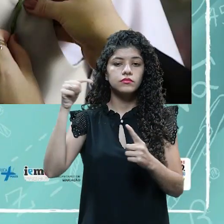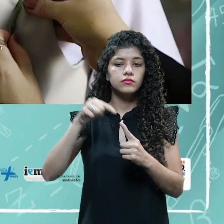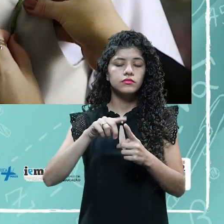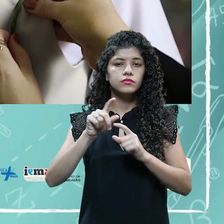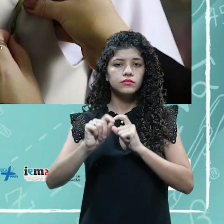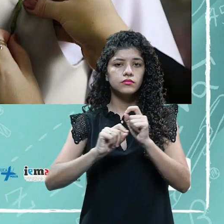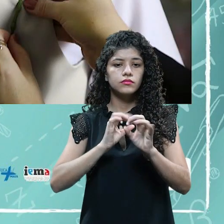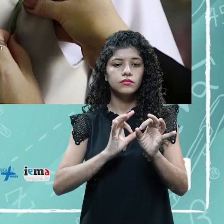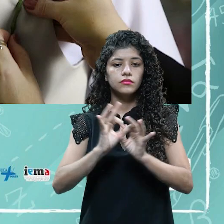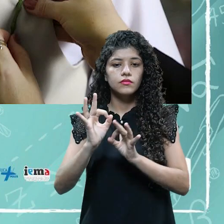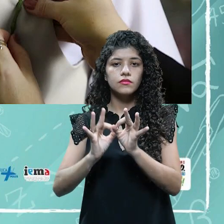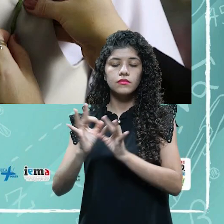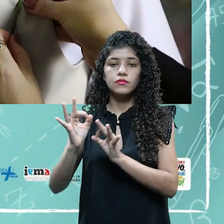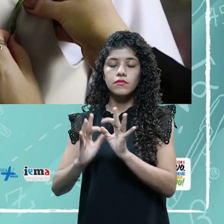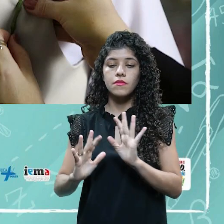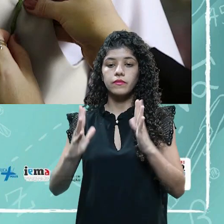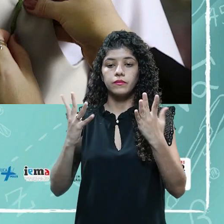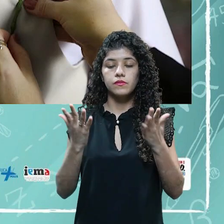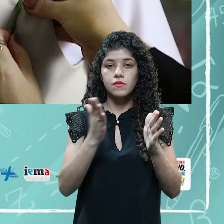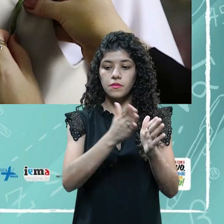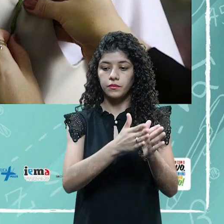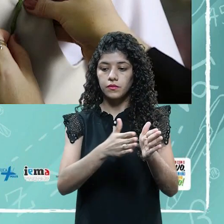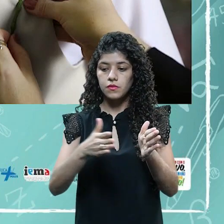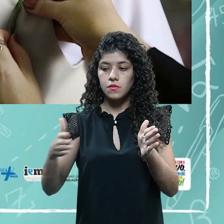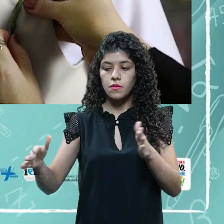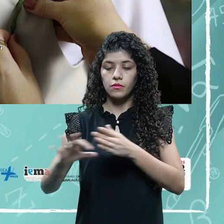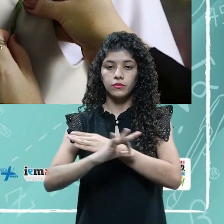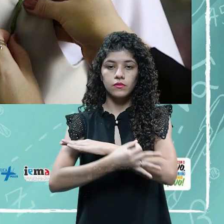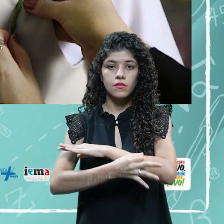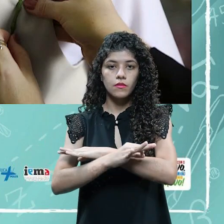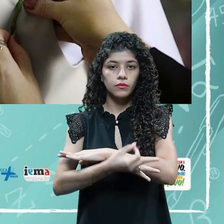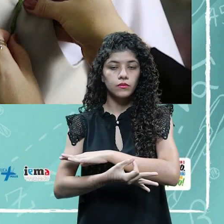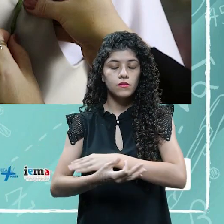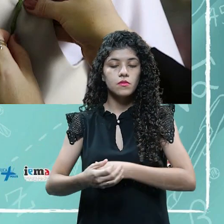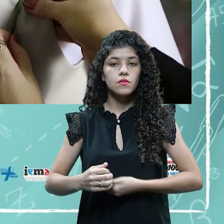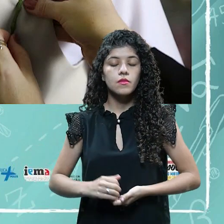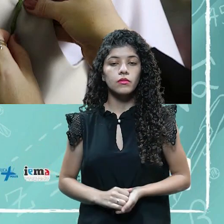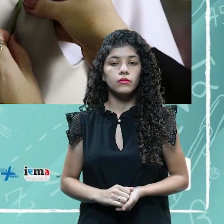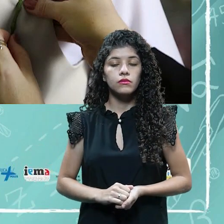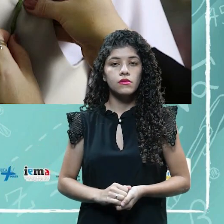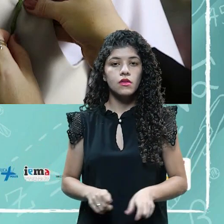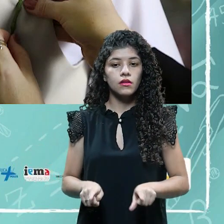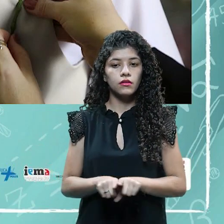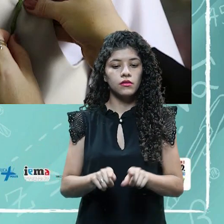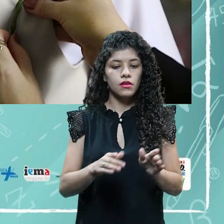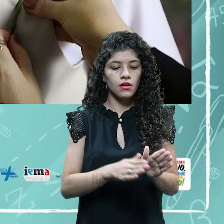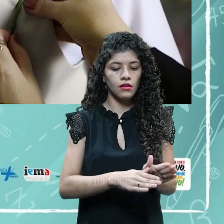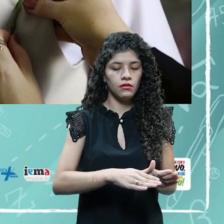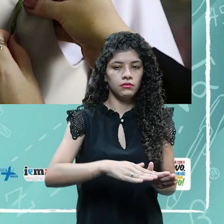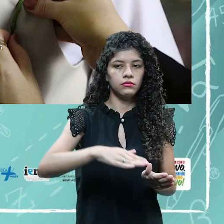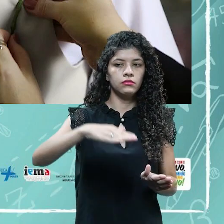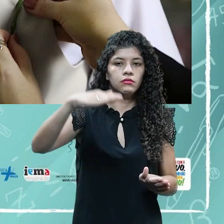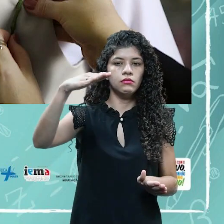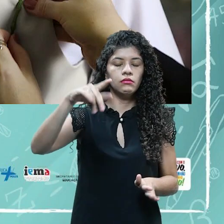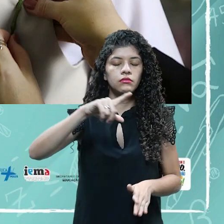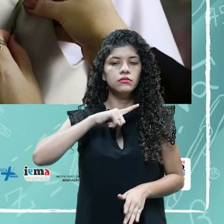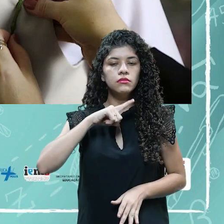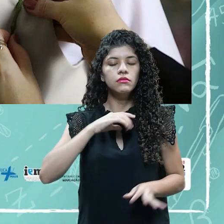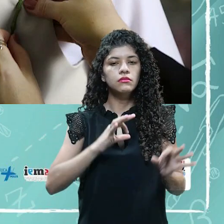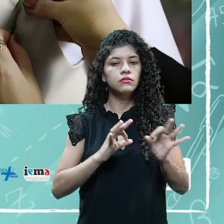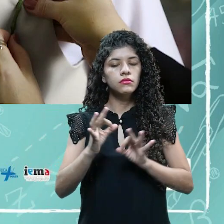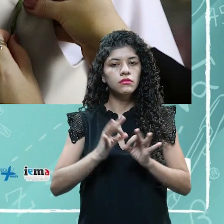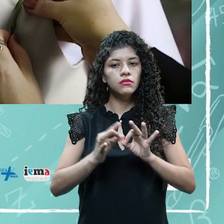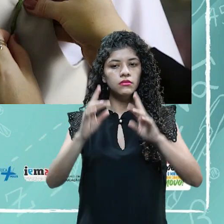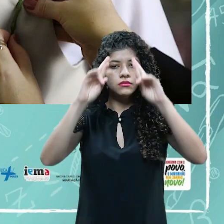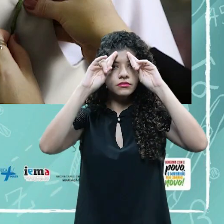organizar o evento através de procedimentos disciplinares e hierárquicos, né? Então, tem ordem, elegância,